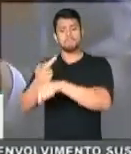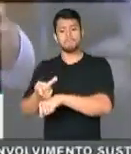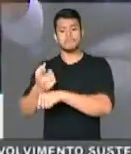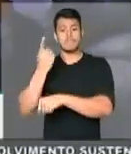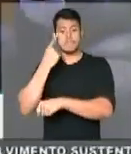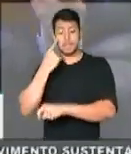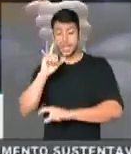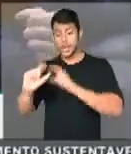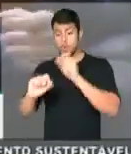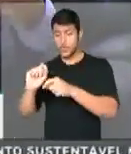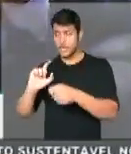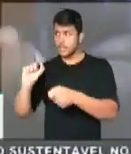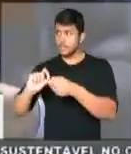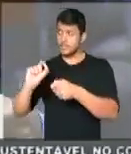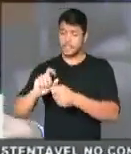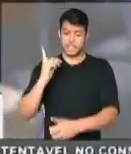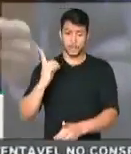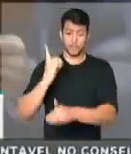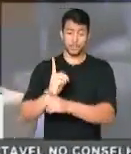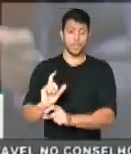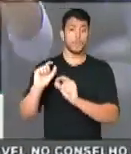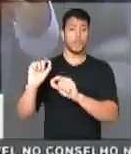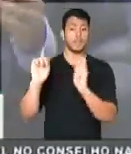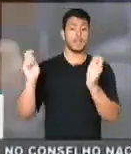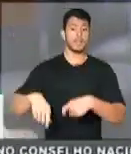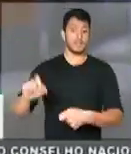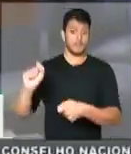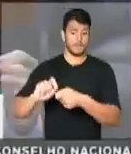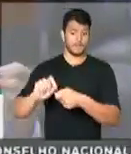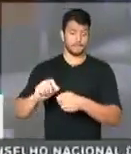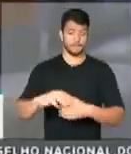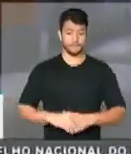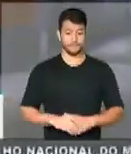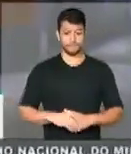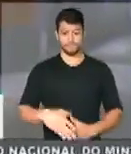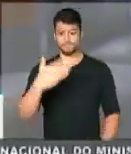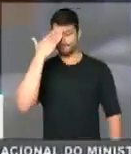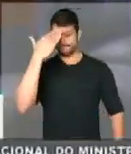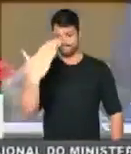tomada e essa pessoa não seja esquecida de forma tão injusta, tão abrupta em outro país. Obrigado, presidente.